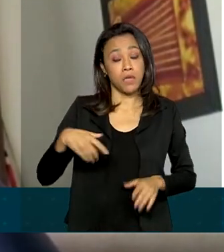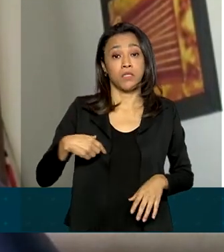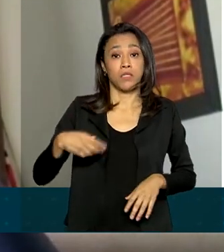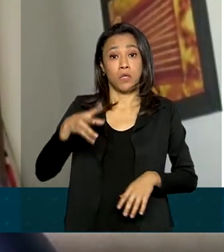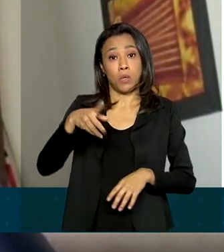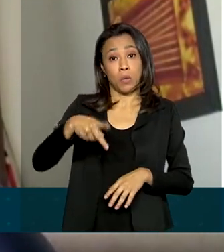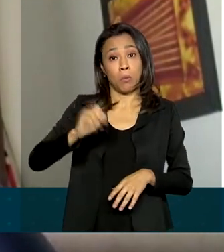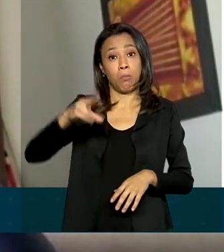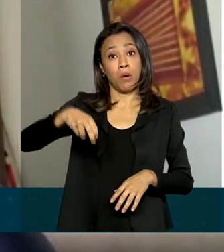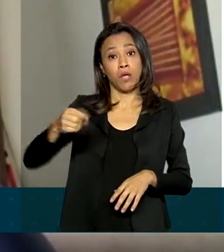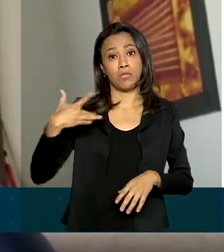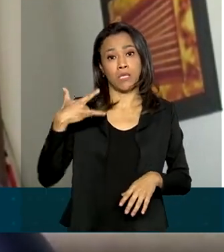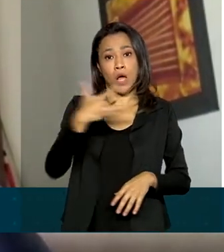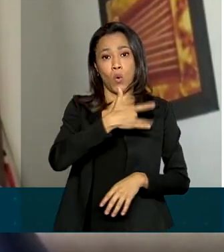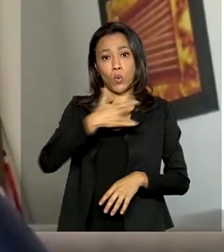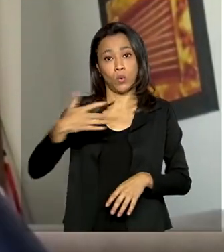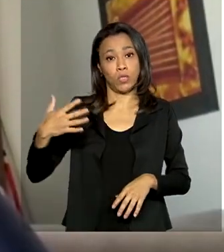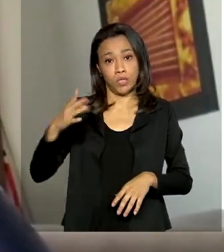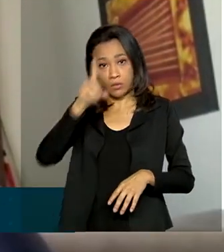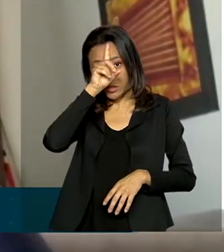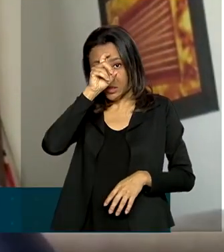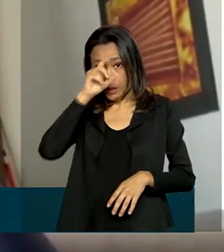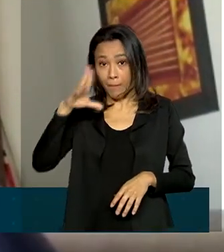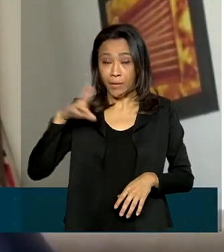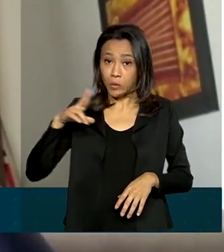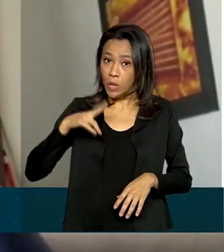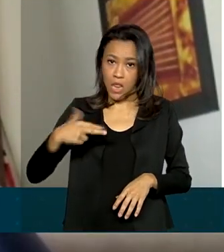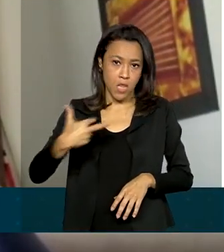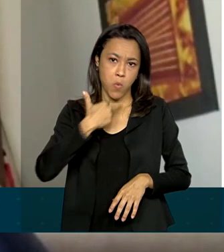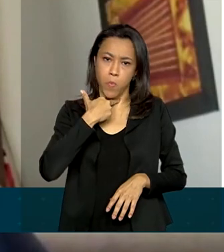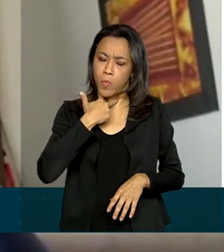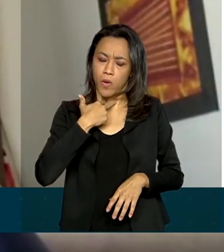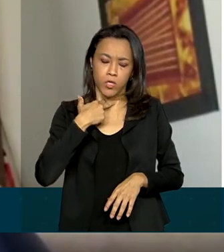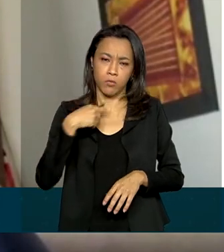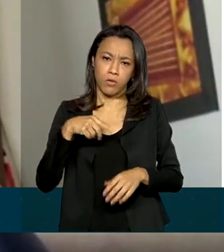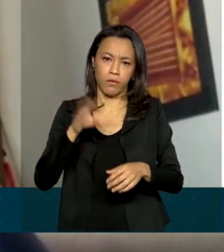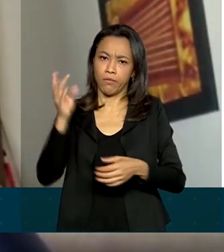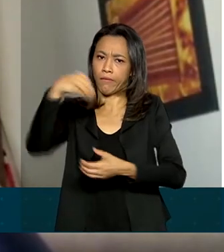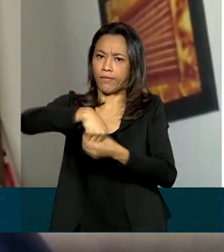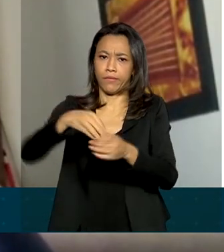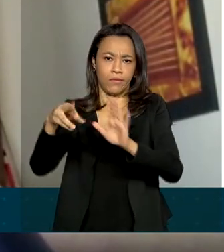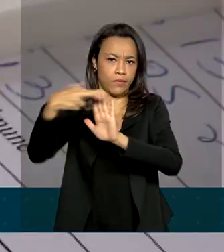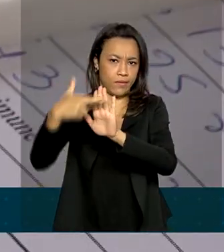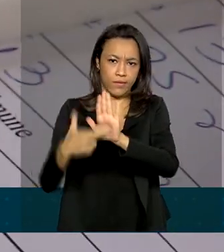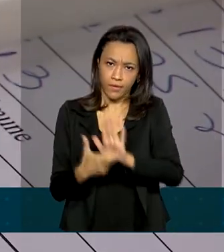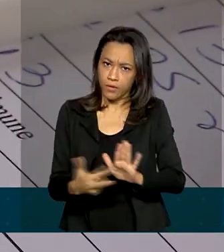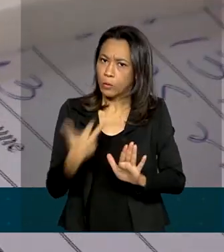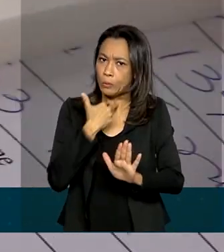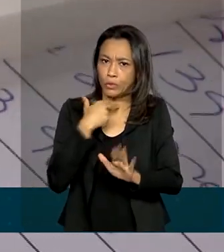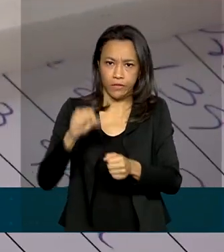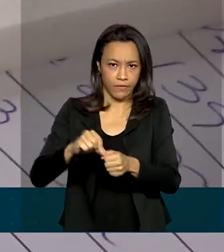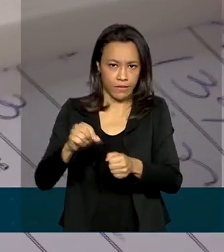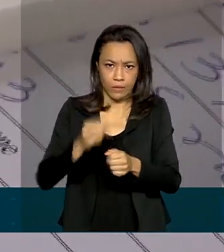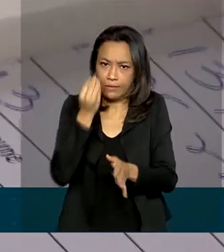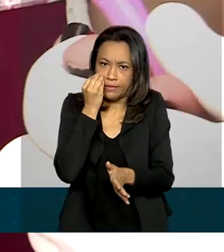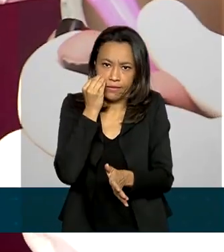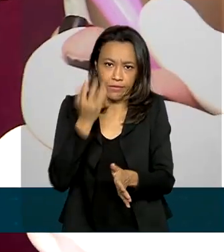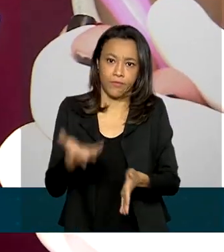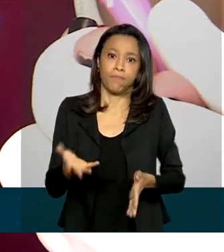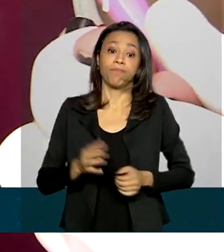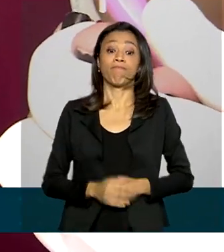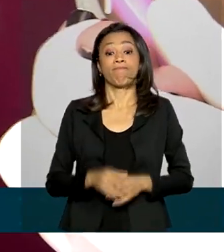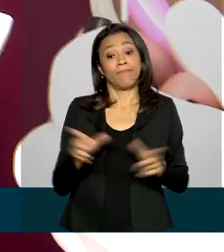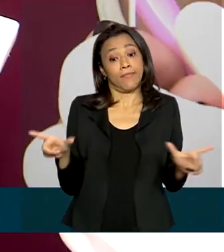autorizou dizendo que não estava dentro dos protocolos e que não poderia fazer o teste. A ANS ressalta que